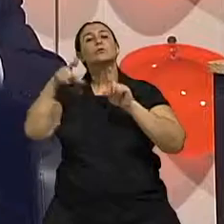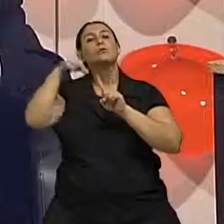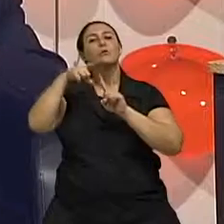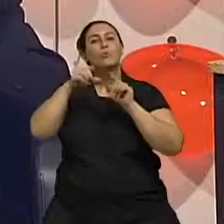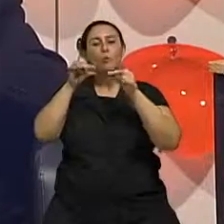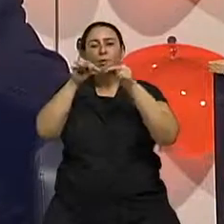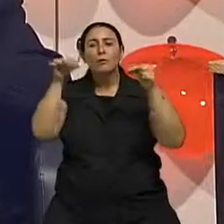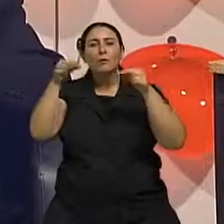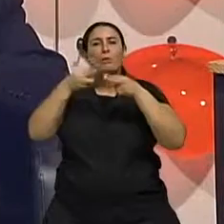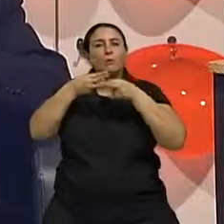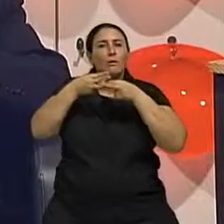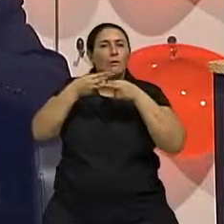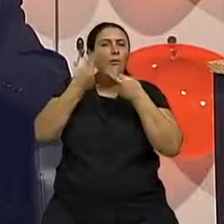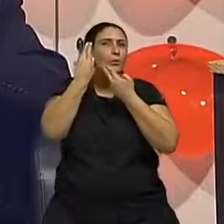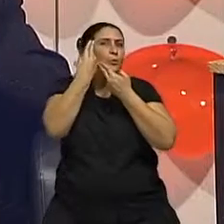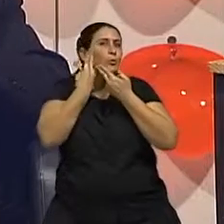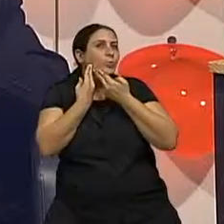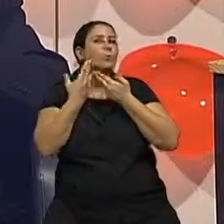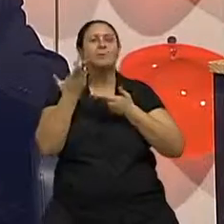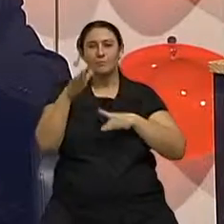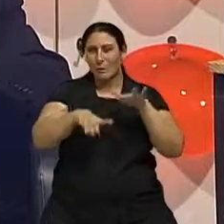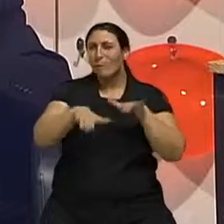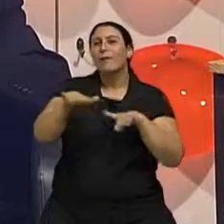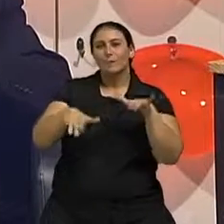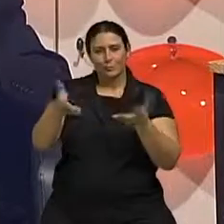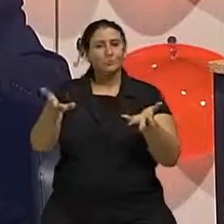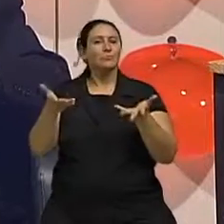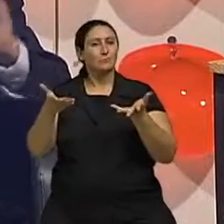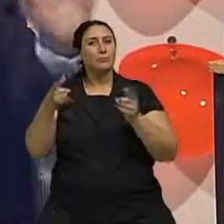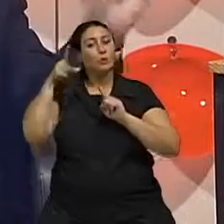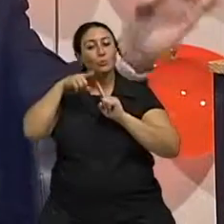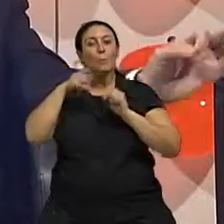tempo que tu retiras o ponto. Ah, ok. Então isso aí tudo influi.